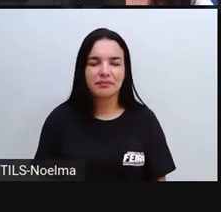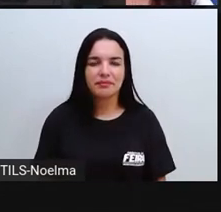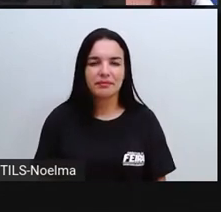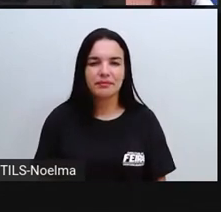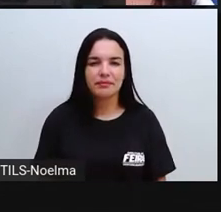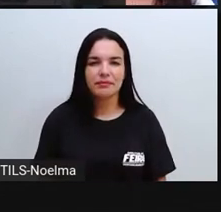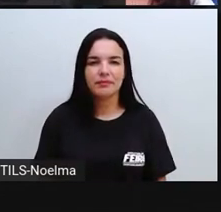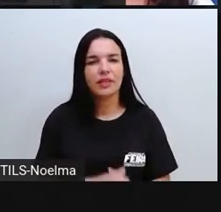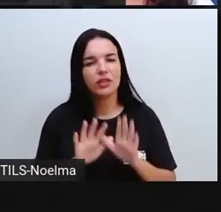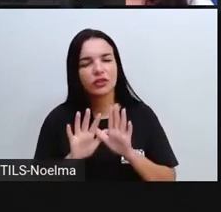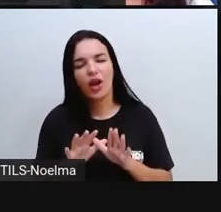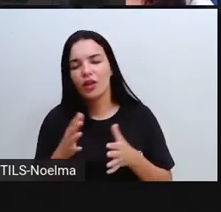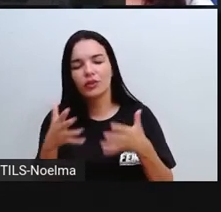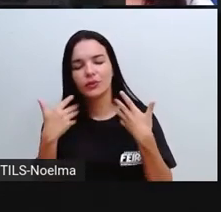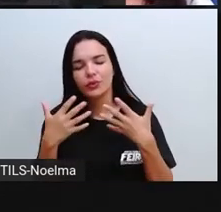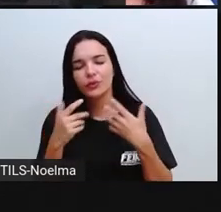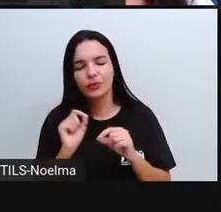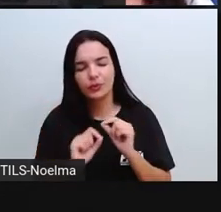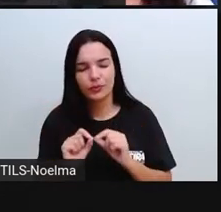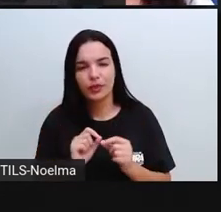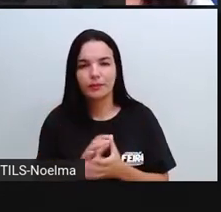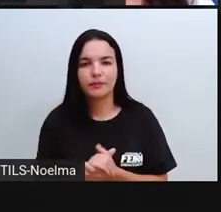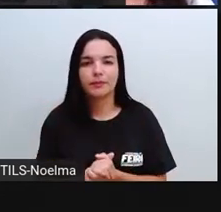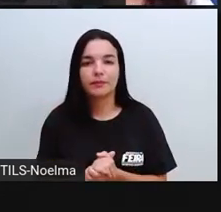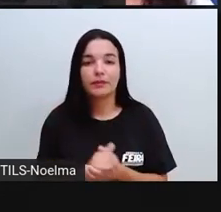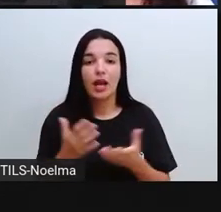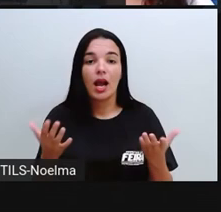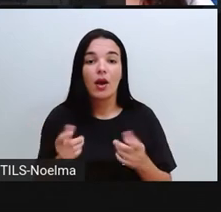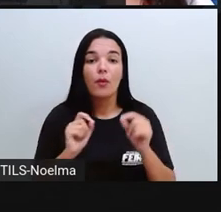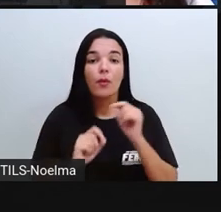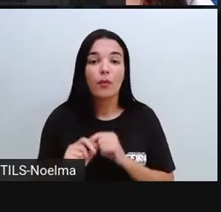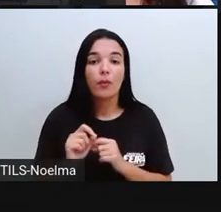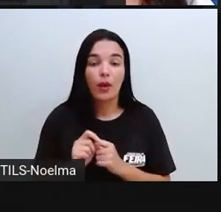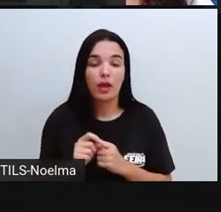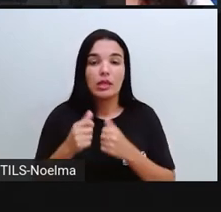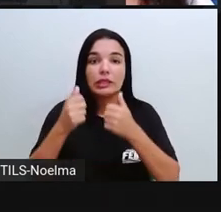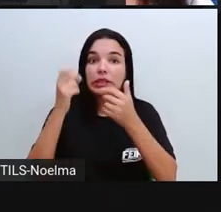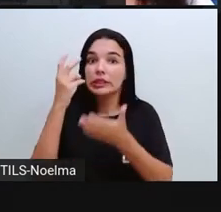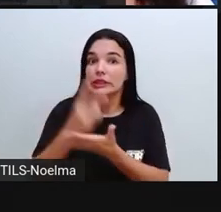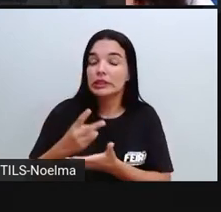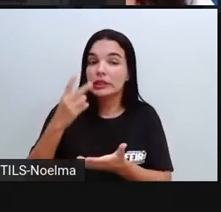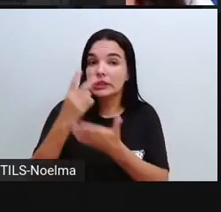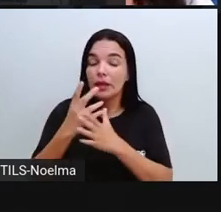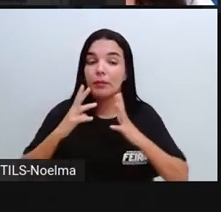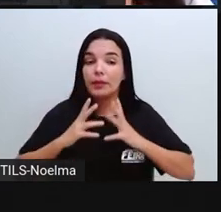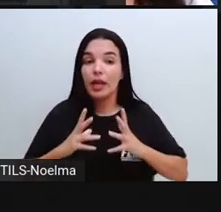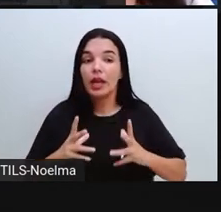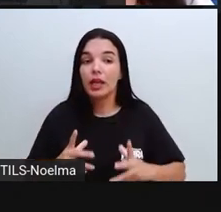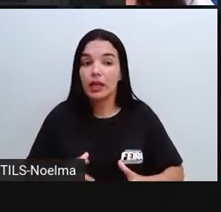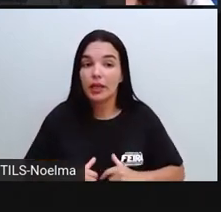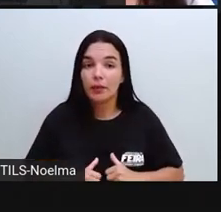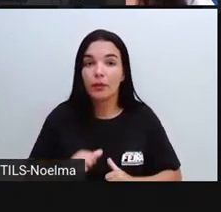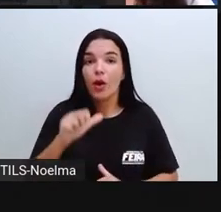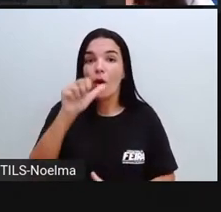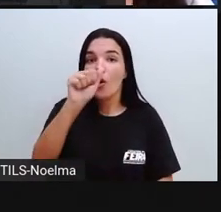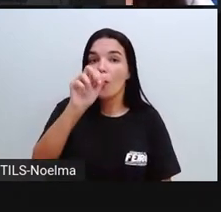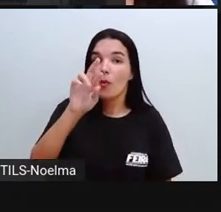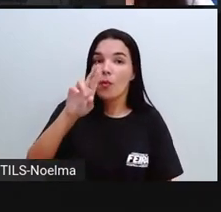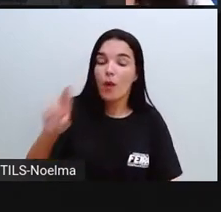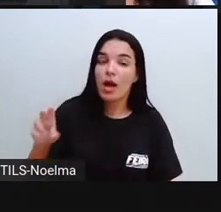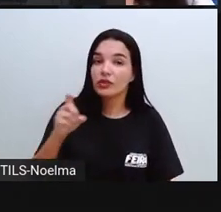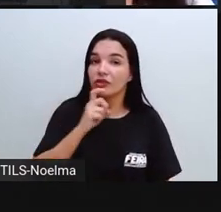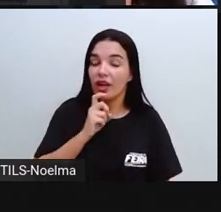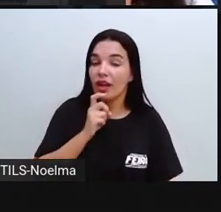o banho quente no inverno. Mantenha os filtros do ar-condicionado sempre limpos, né? Se eles